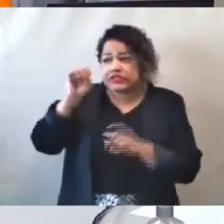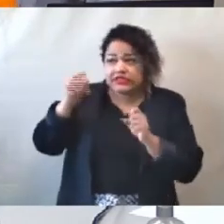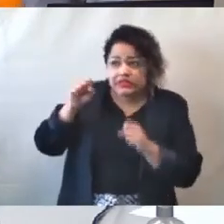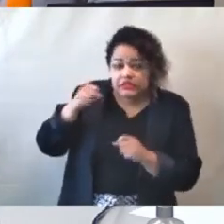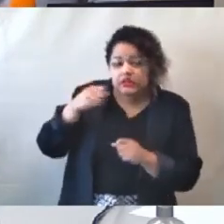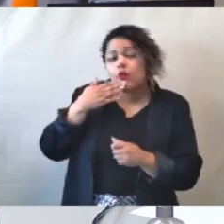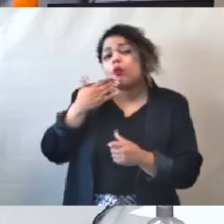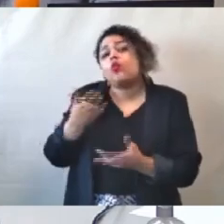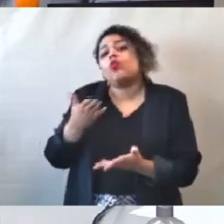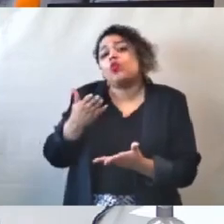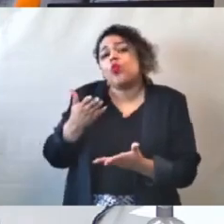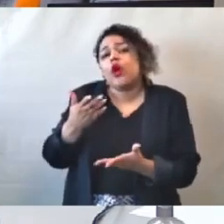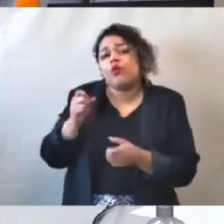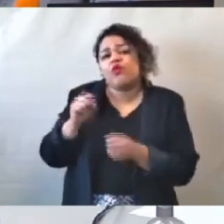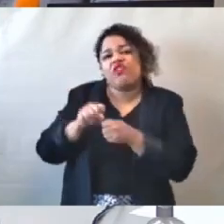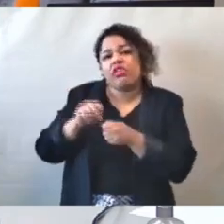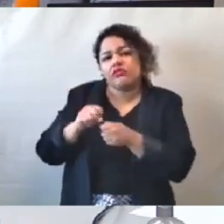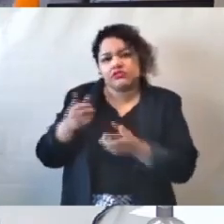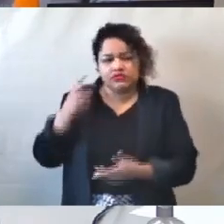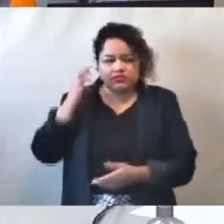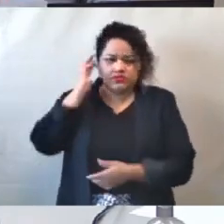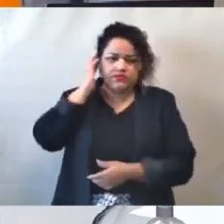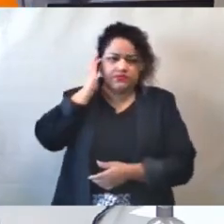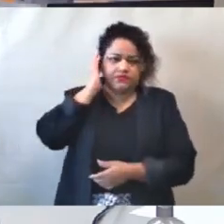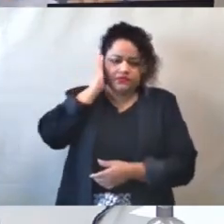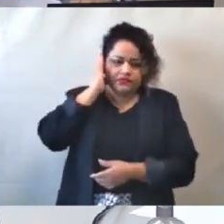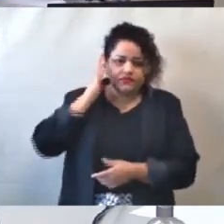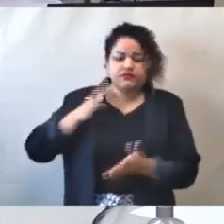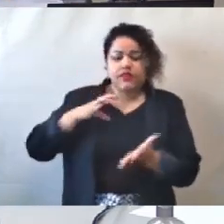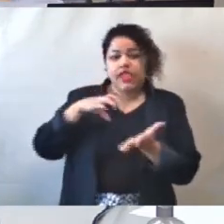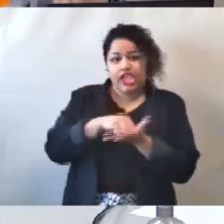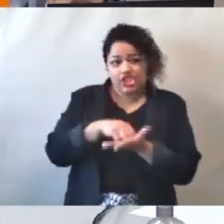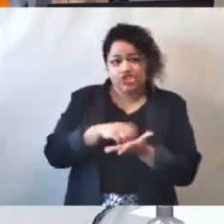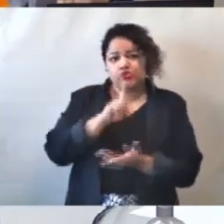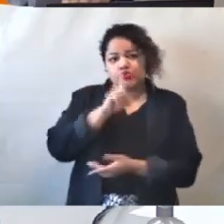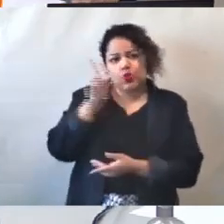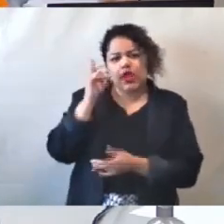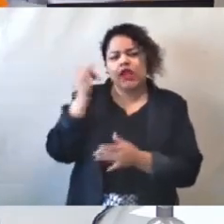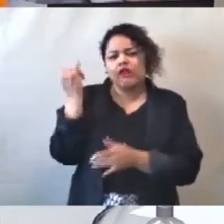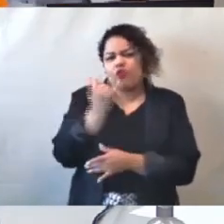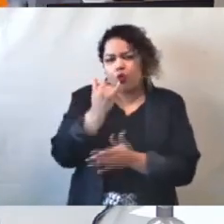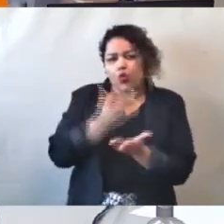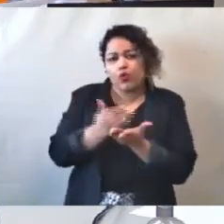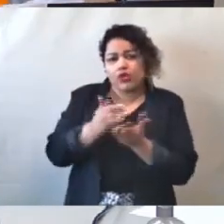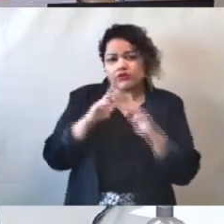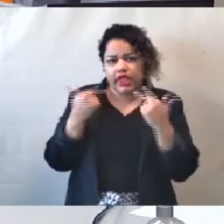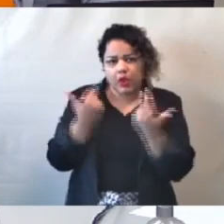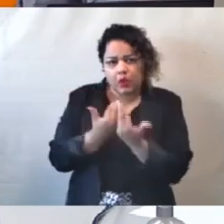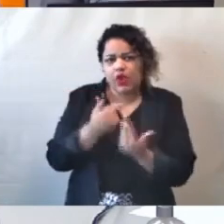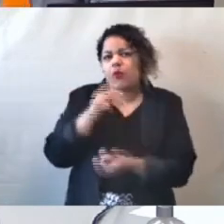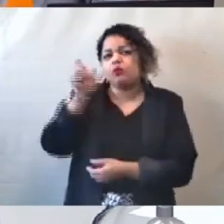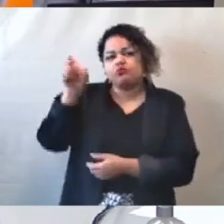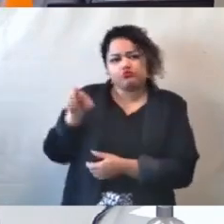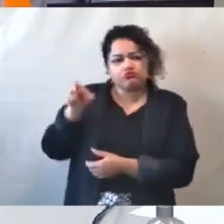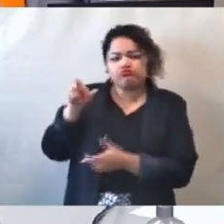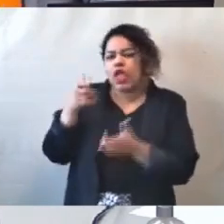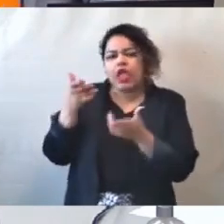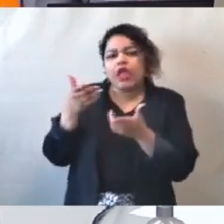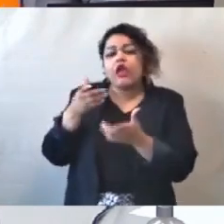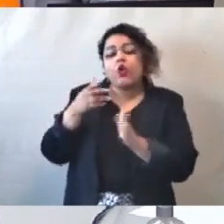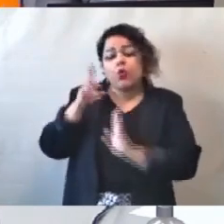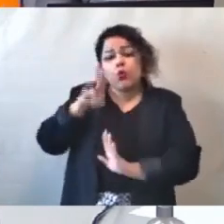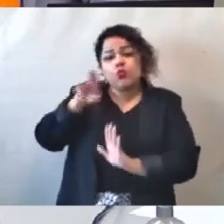Eu faço o registro, conforme informado no início dessa reunião, que o investigado optou pela faculdade legal de